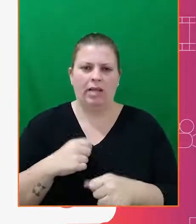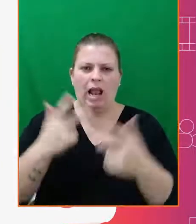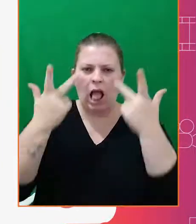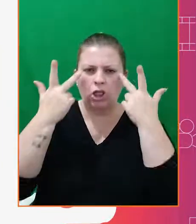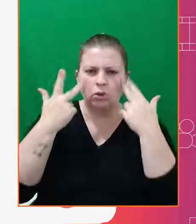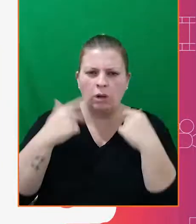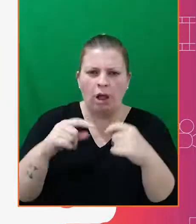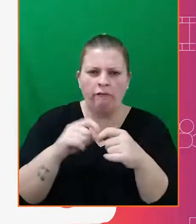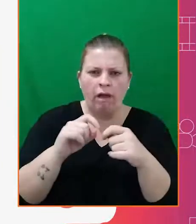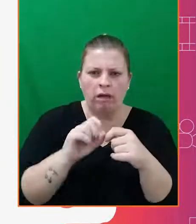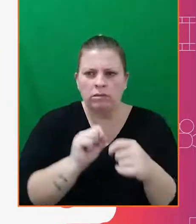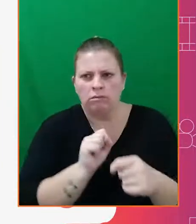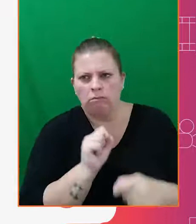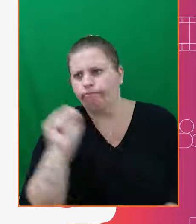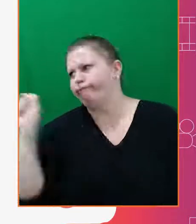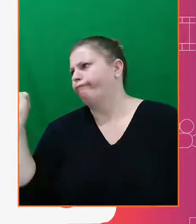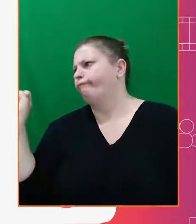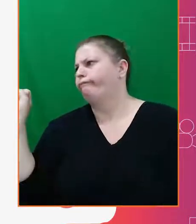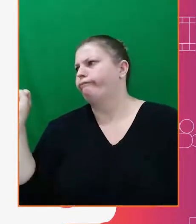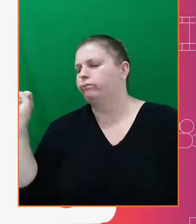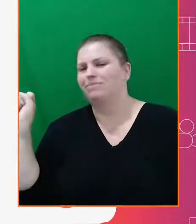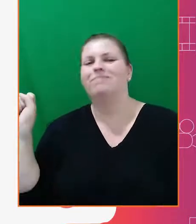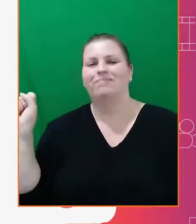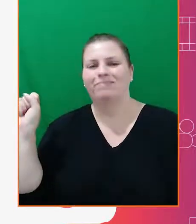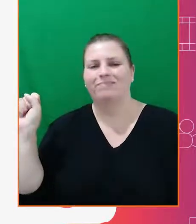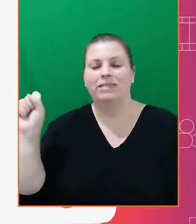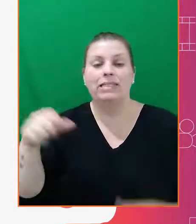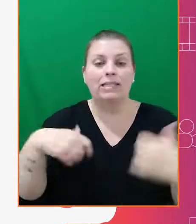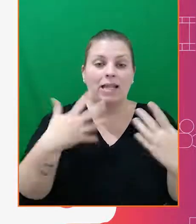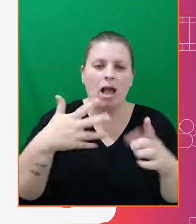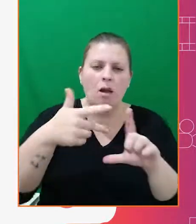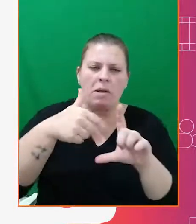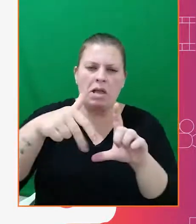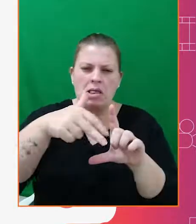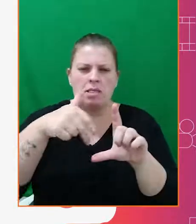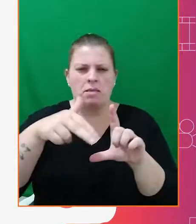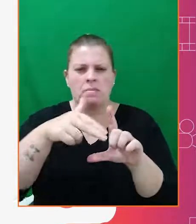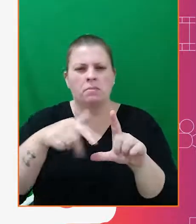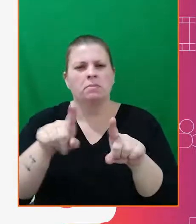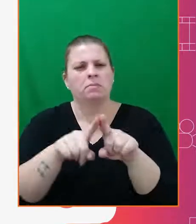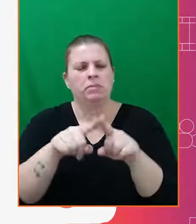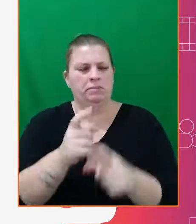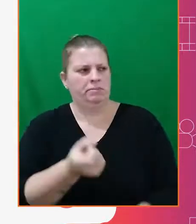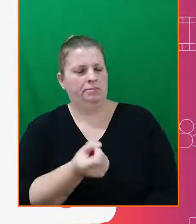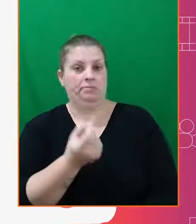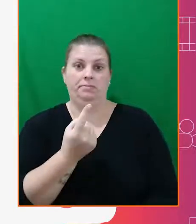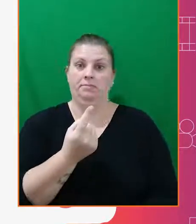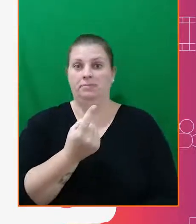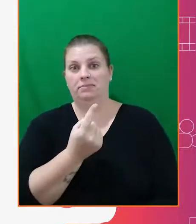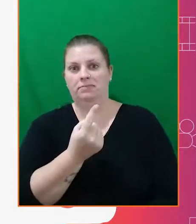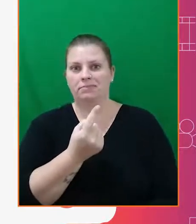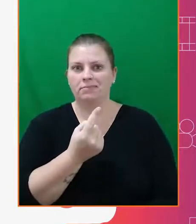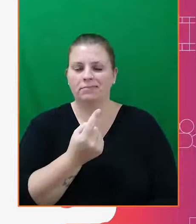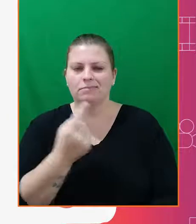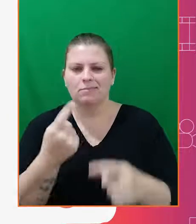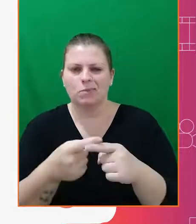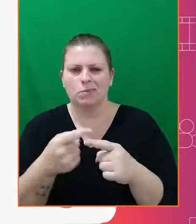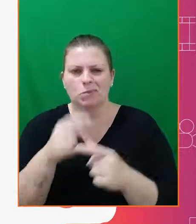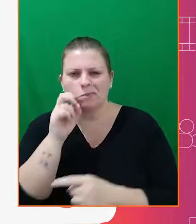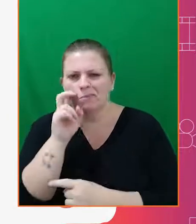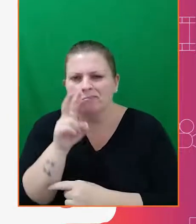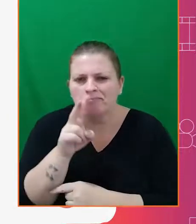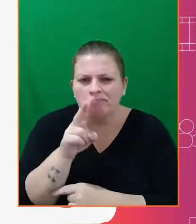naturalmente. Em animações ela também fica meio estranha. Pois nós temos a